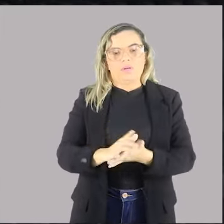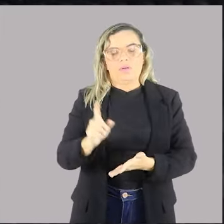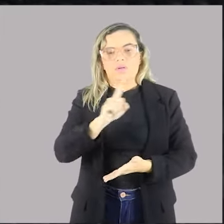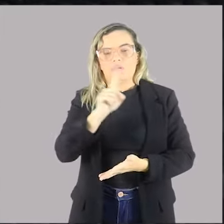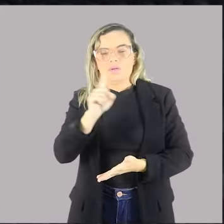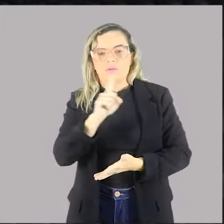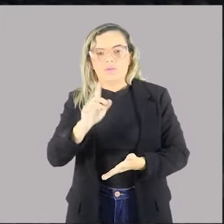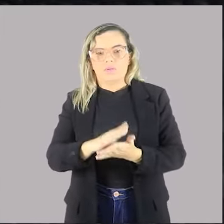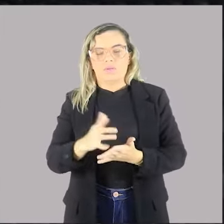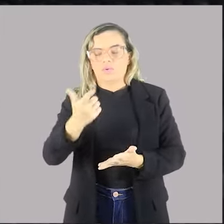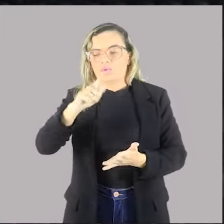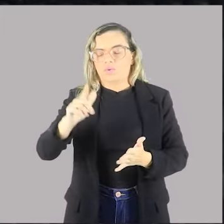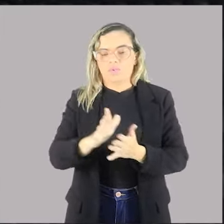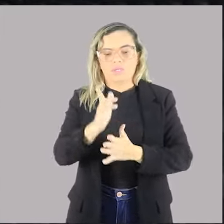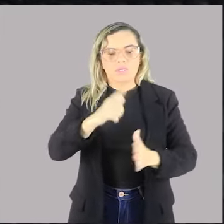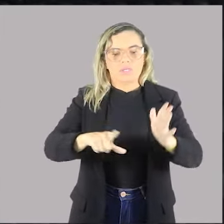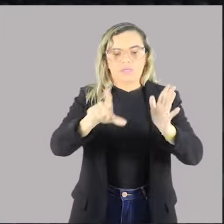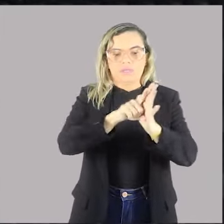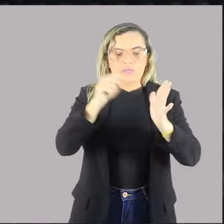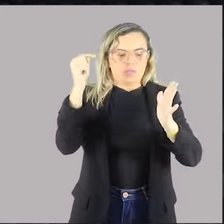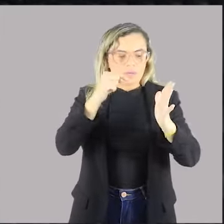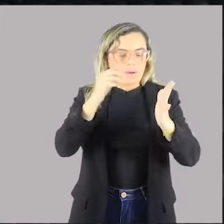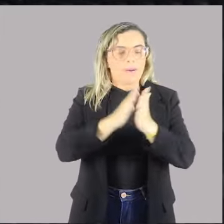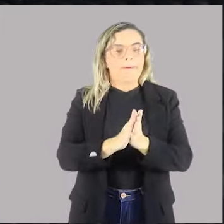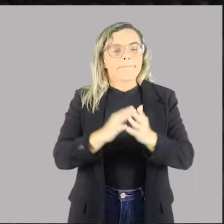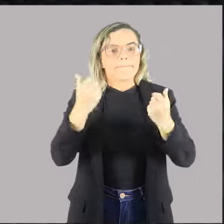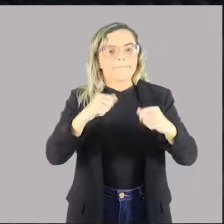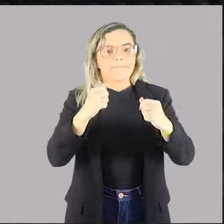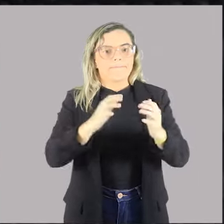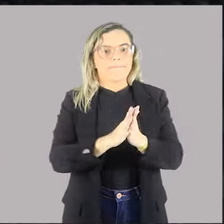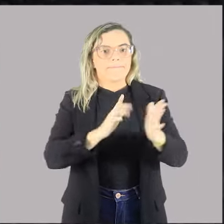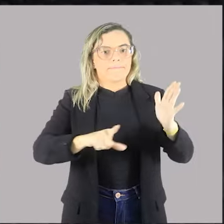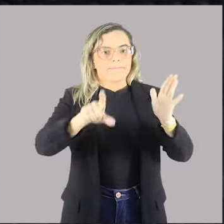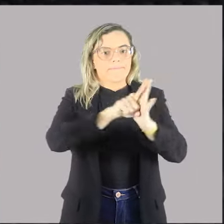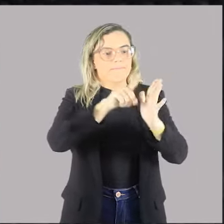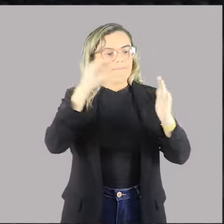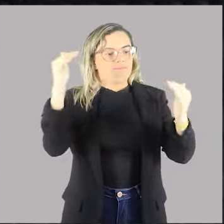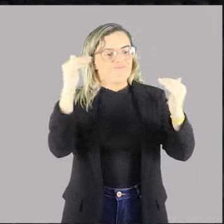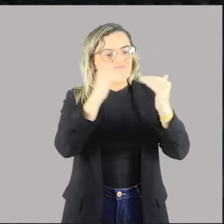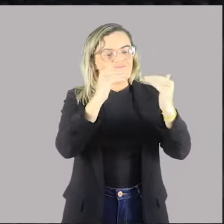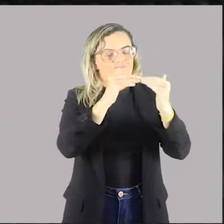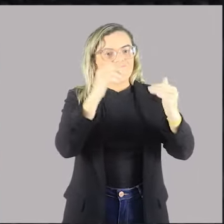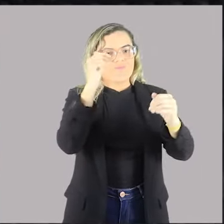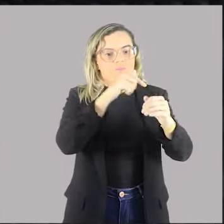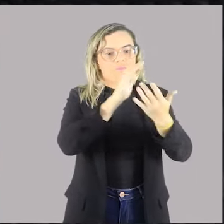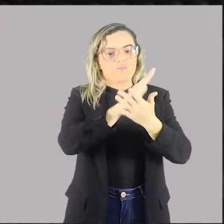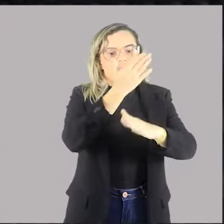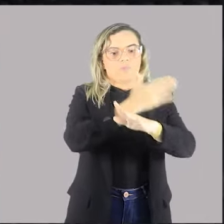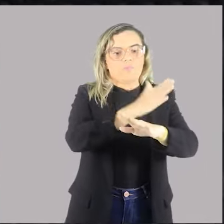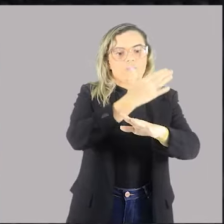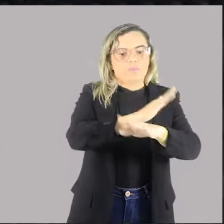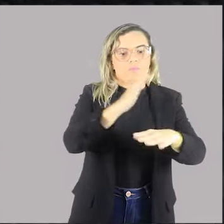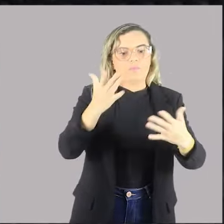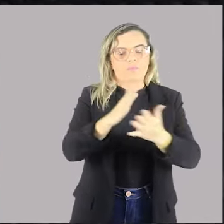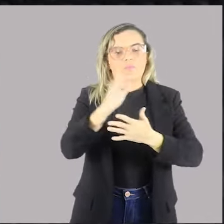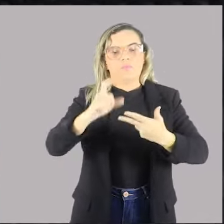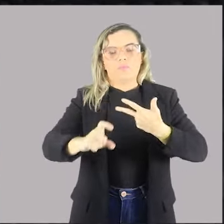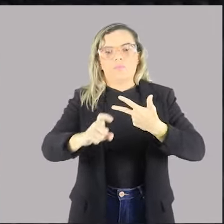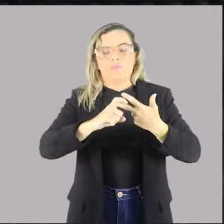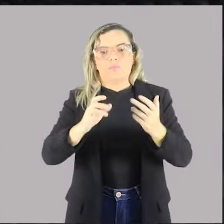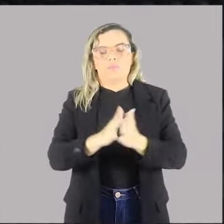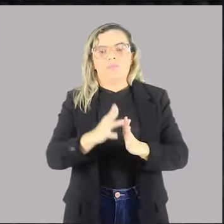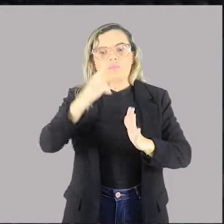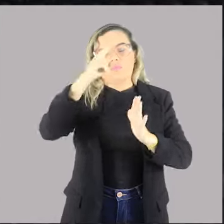quando não existe lei, eles atuam naquela fiel execução da lei, de acordo com a lei, segundo a lei. A lei trata ali de